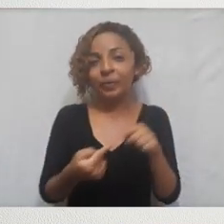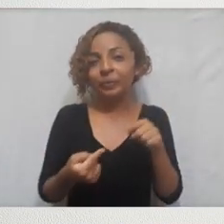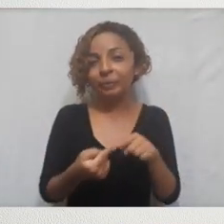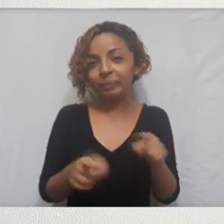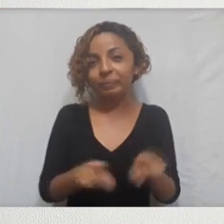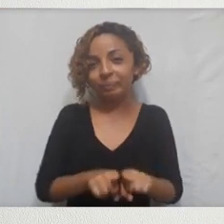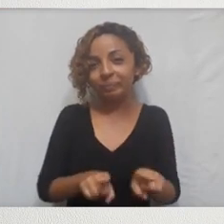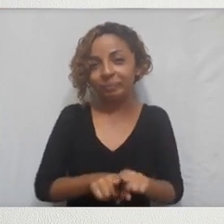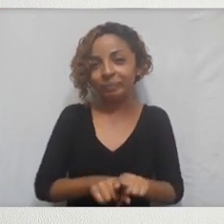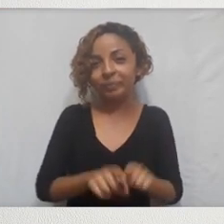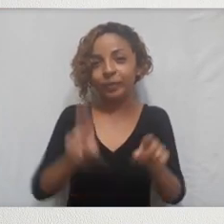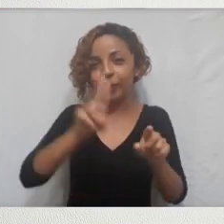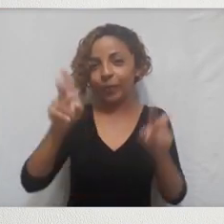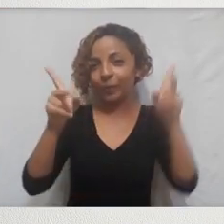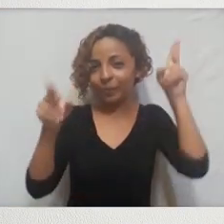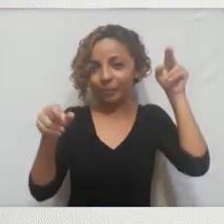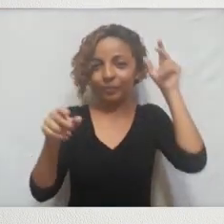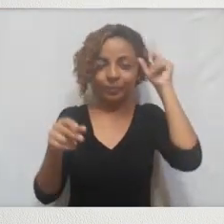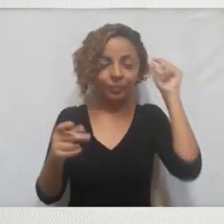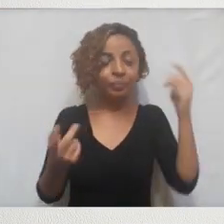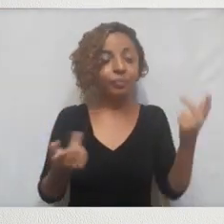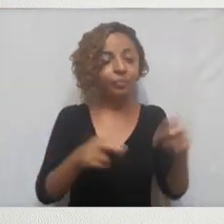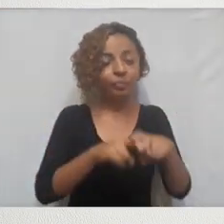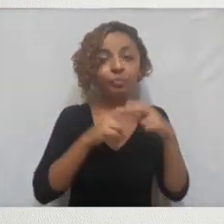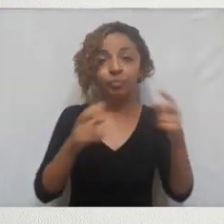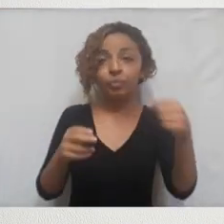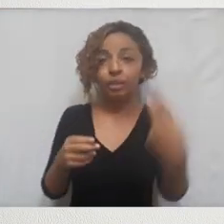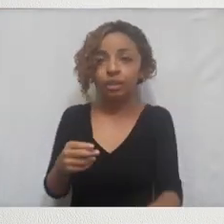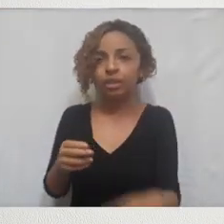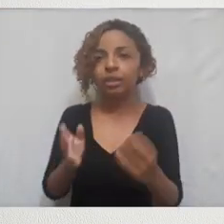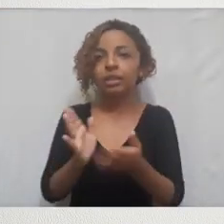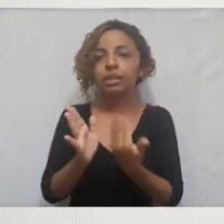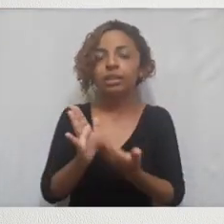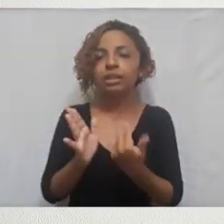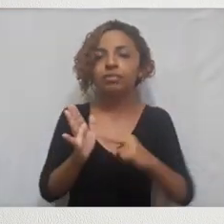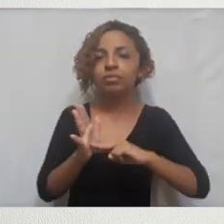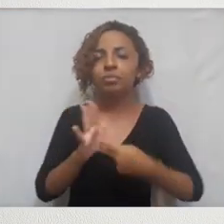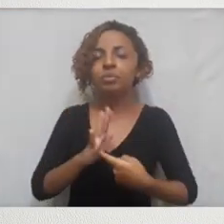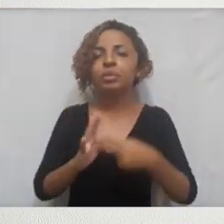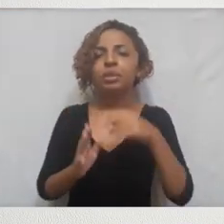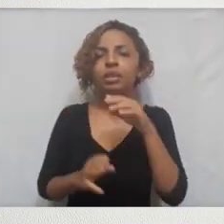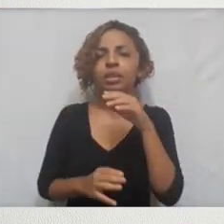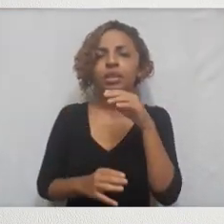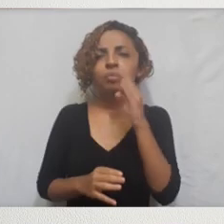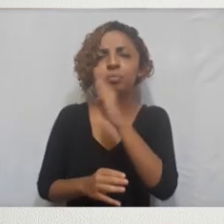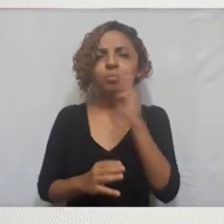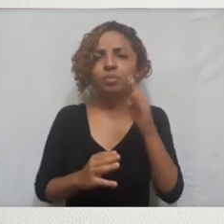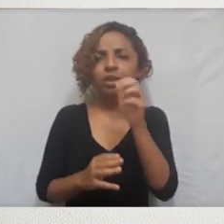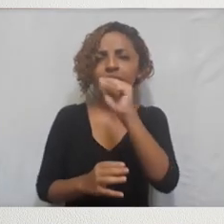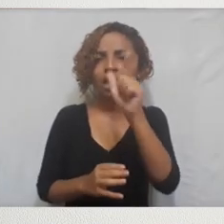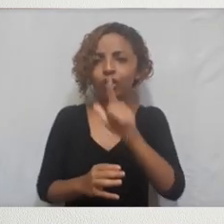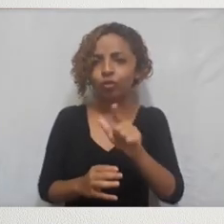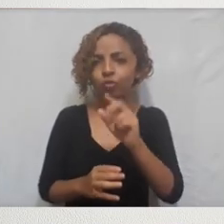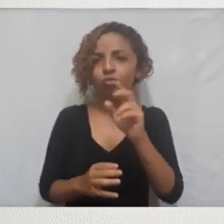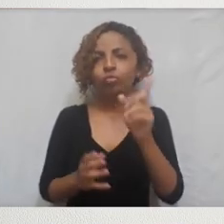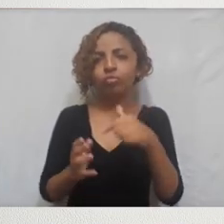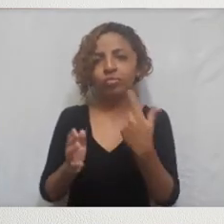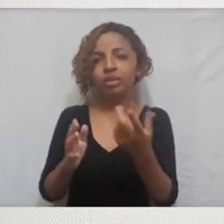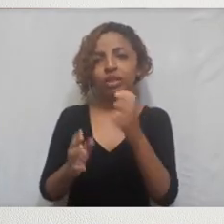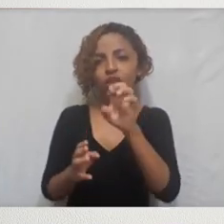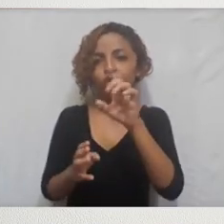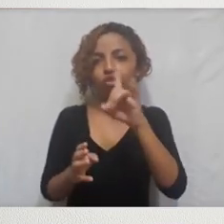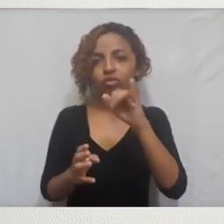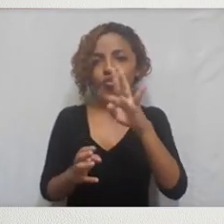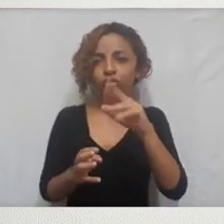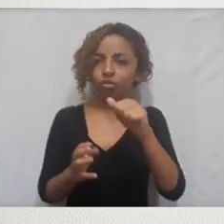Companhia das Letras. Hoje quem edita os livros dele aqui no Brasil é a Biblioteca Azul, mas saíram apenas os dois livros. E é isso,